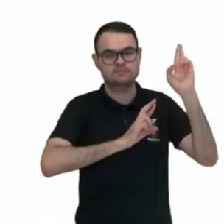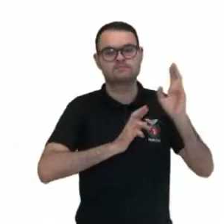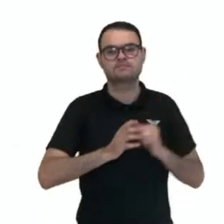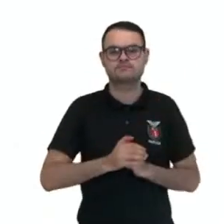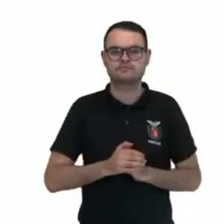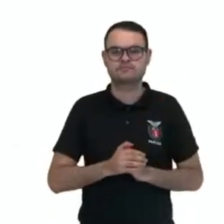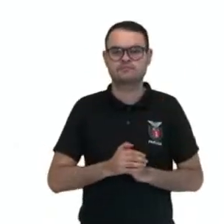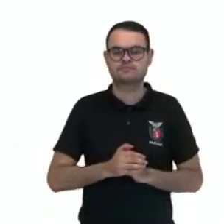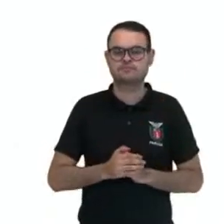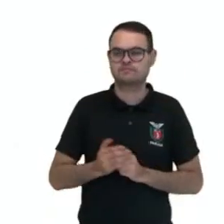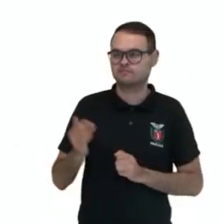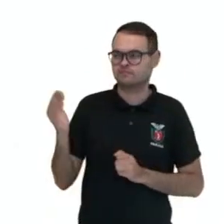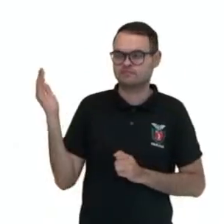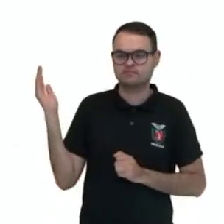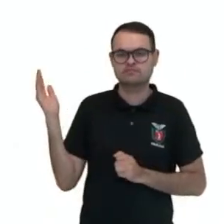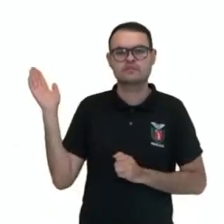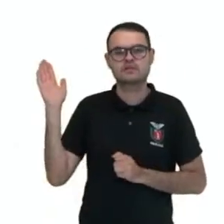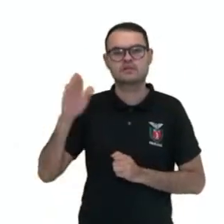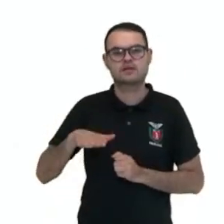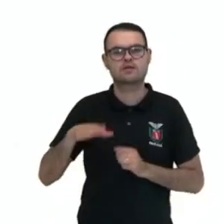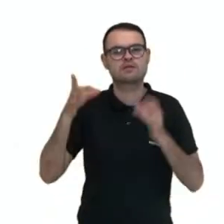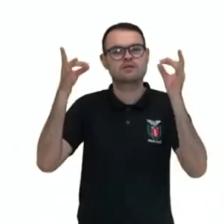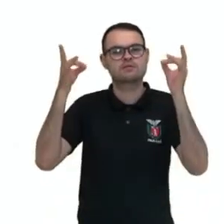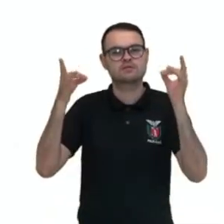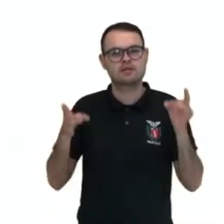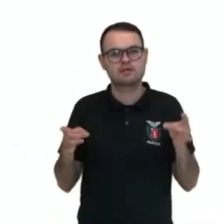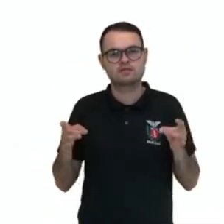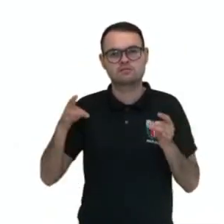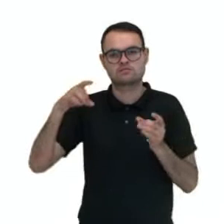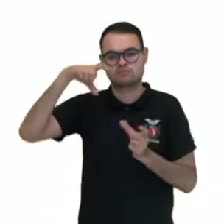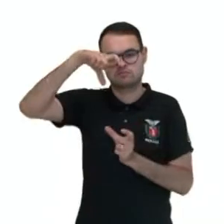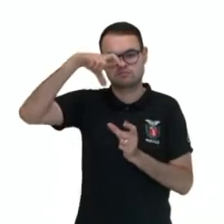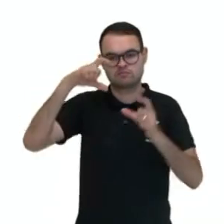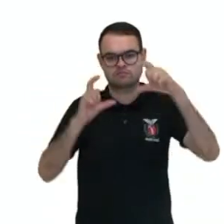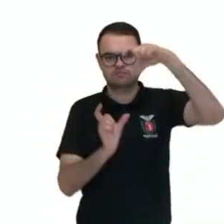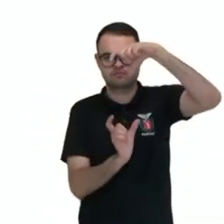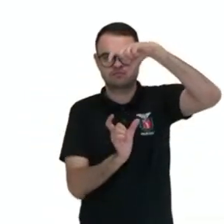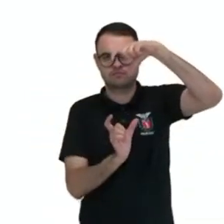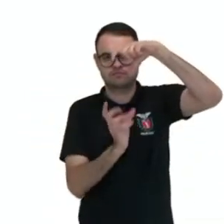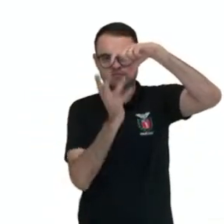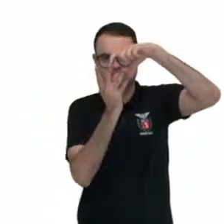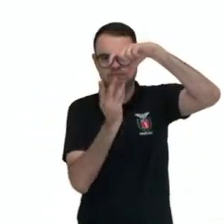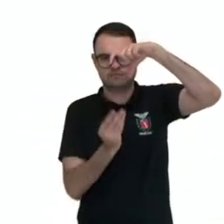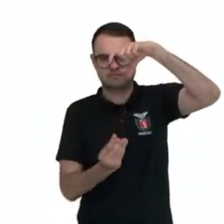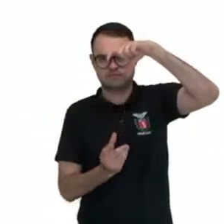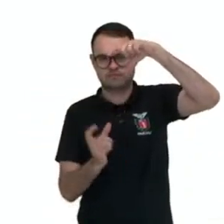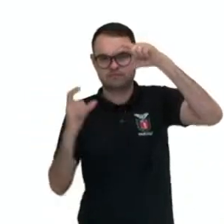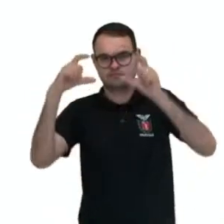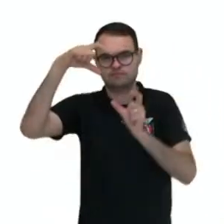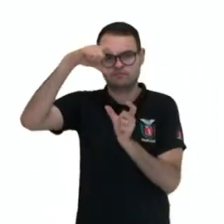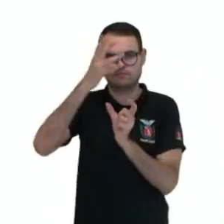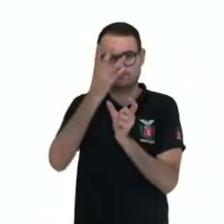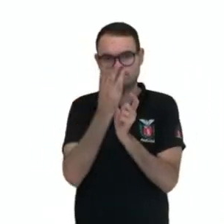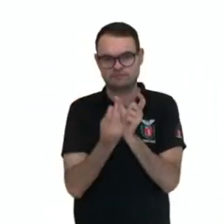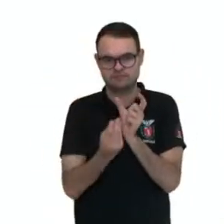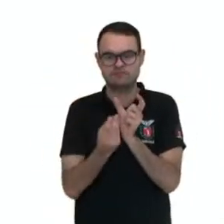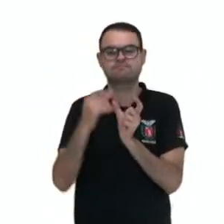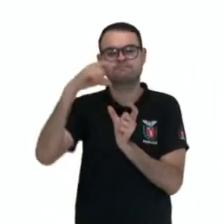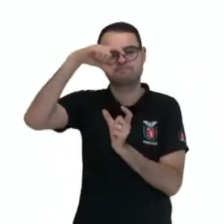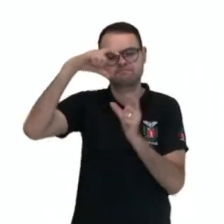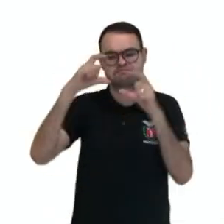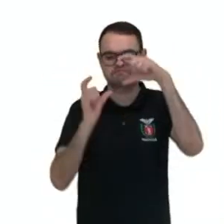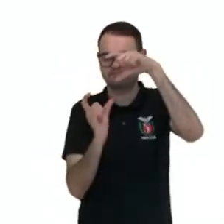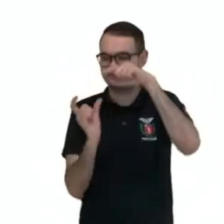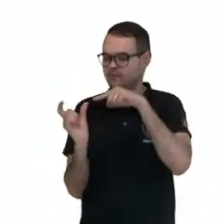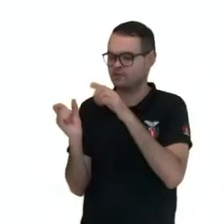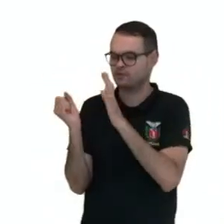trago aqui para vocês esse detalhe da ampulheta, que é o símbolo da história, usada